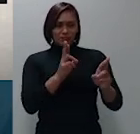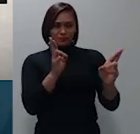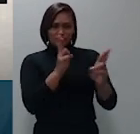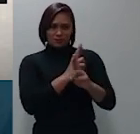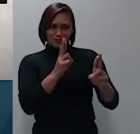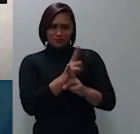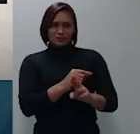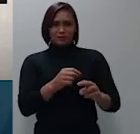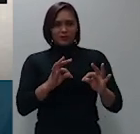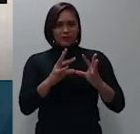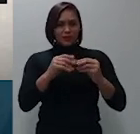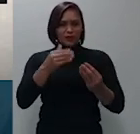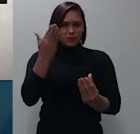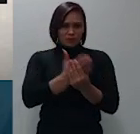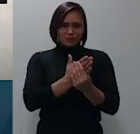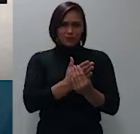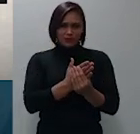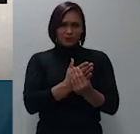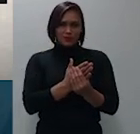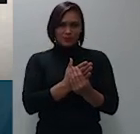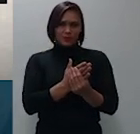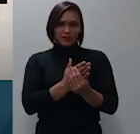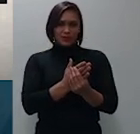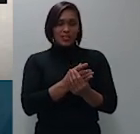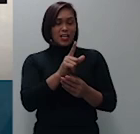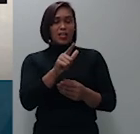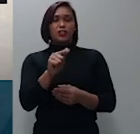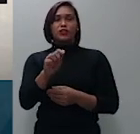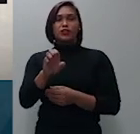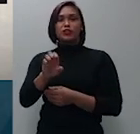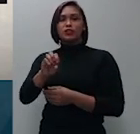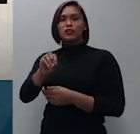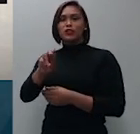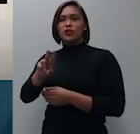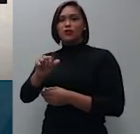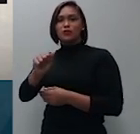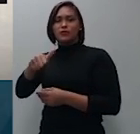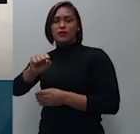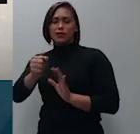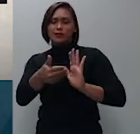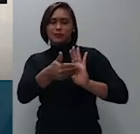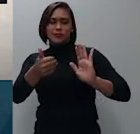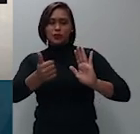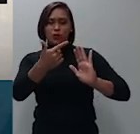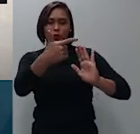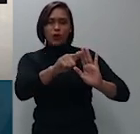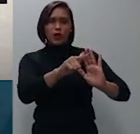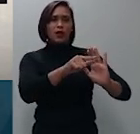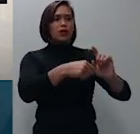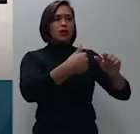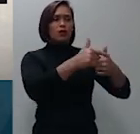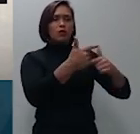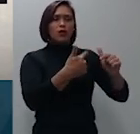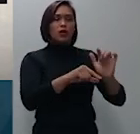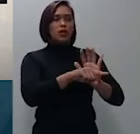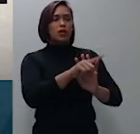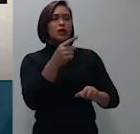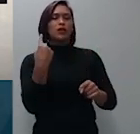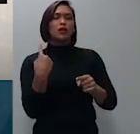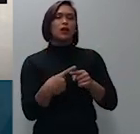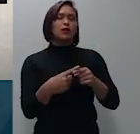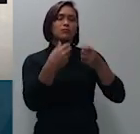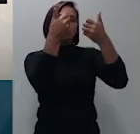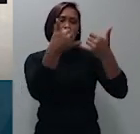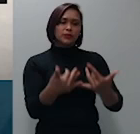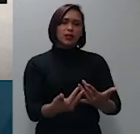e Giovanna excluindo-os da livre ao argumento de que a excipiente fora nomeada